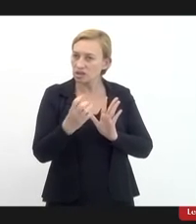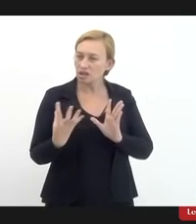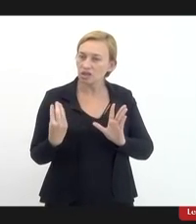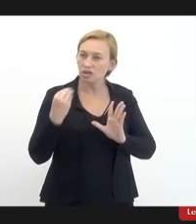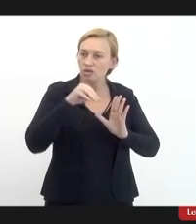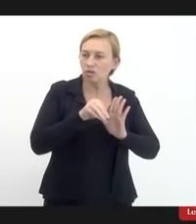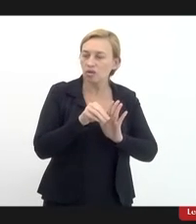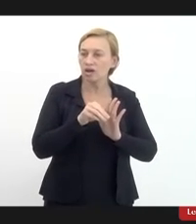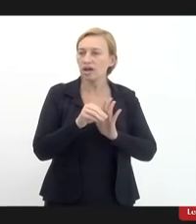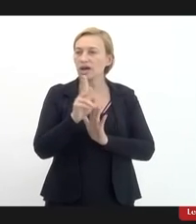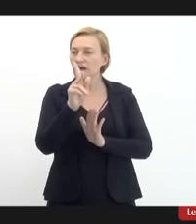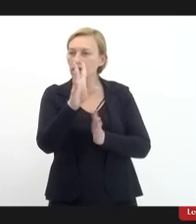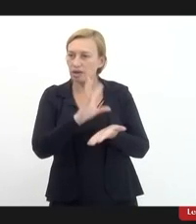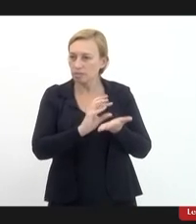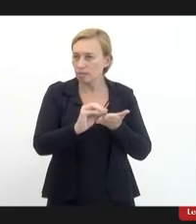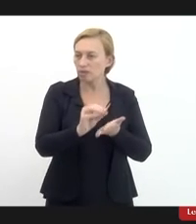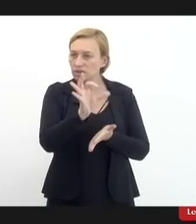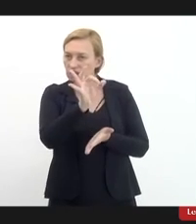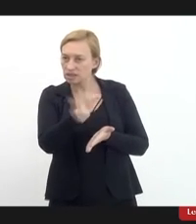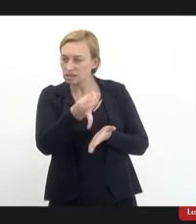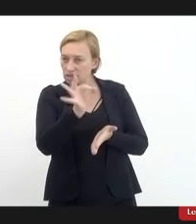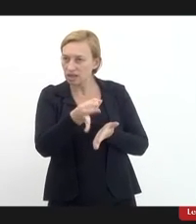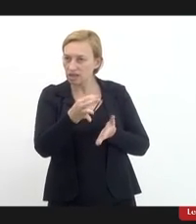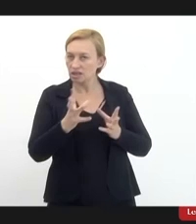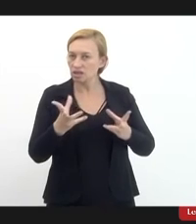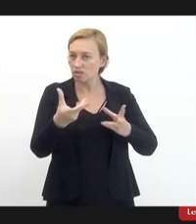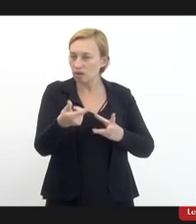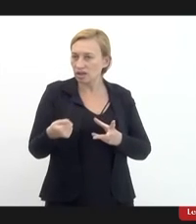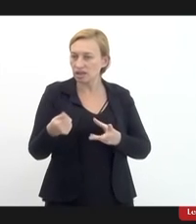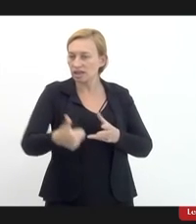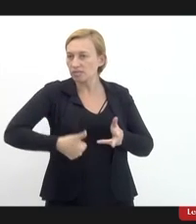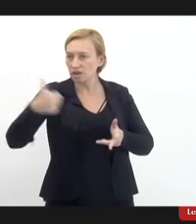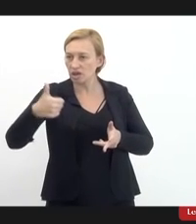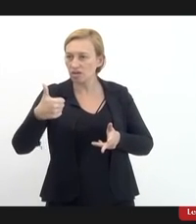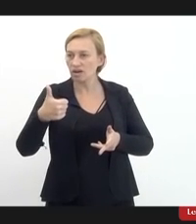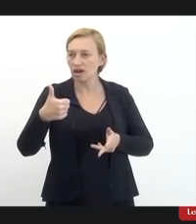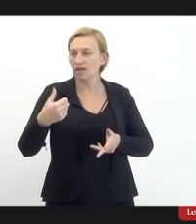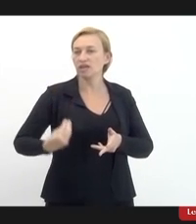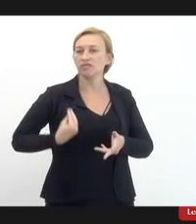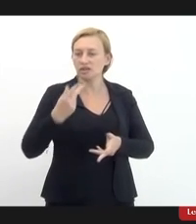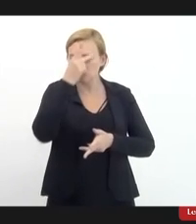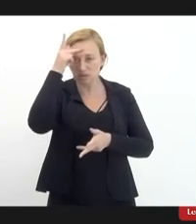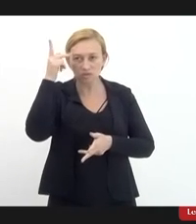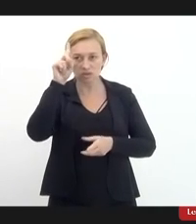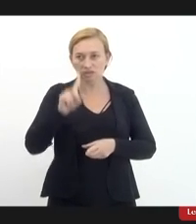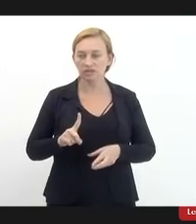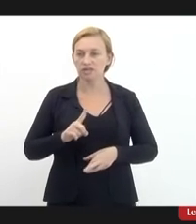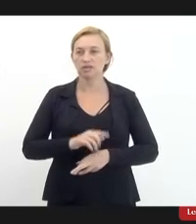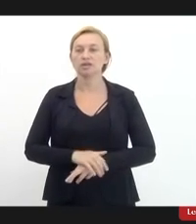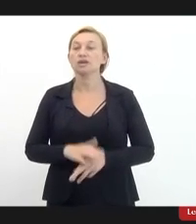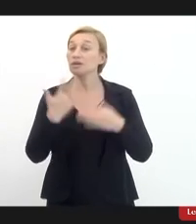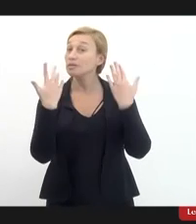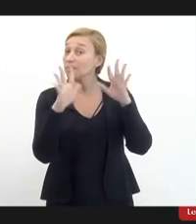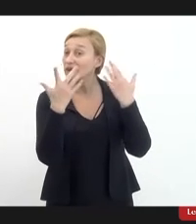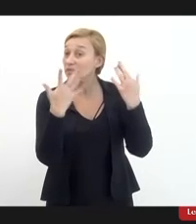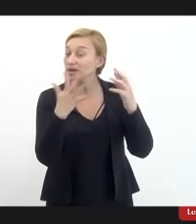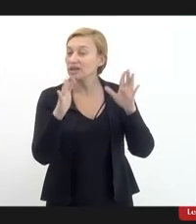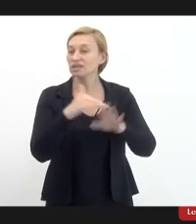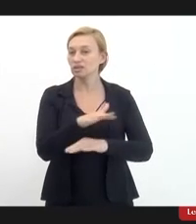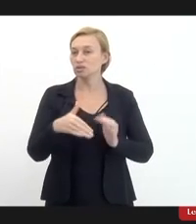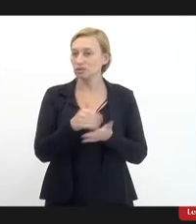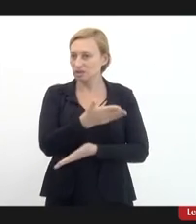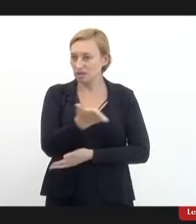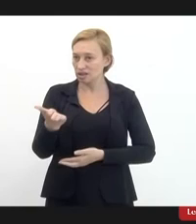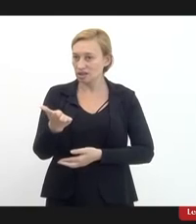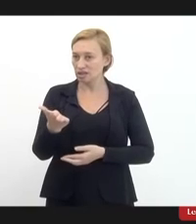esse projeto em pauta de forma correta e eficiente e melhorar a qualidade de vida da pessoa com deficiência parabéns a todos